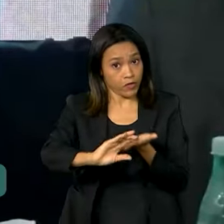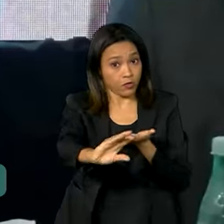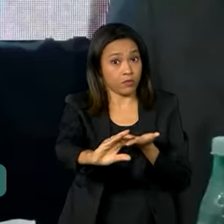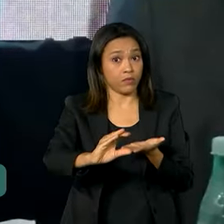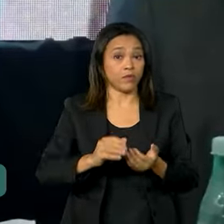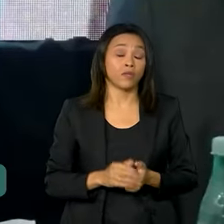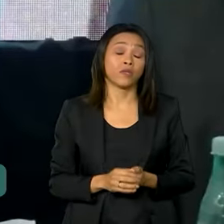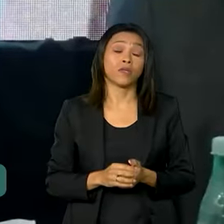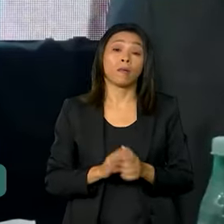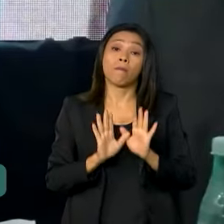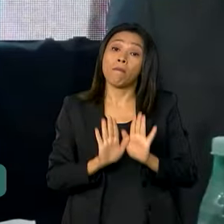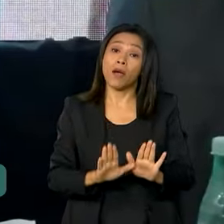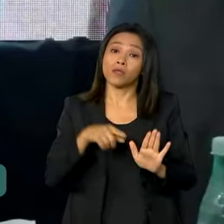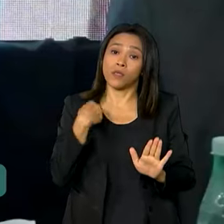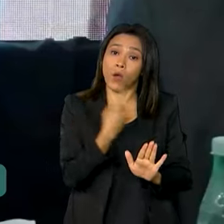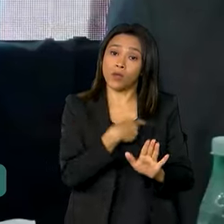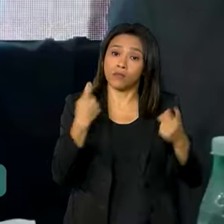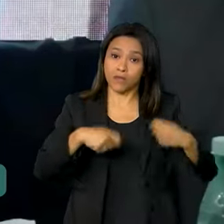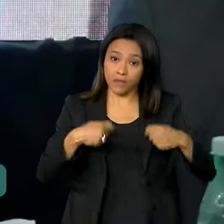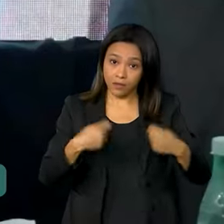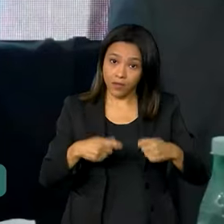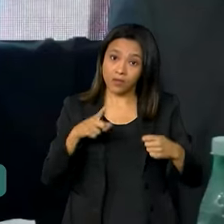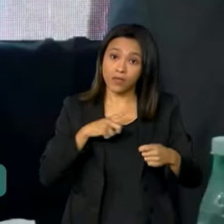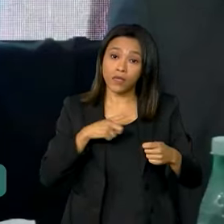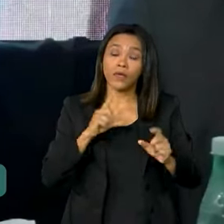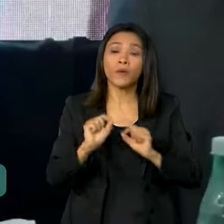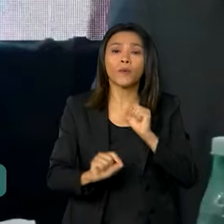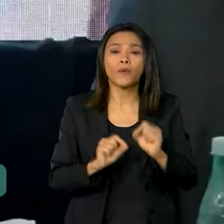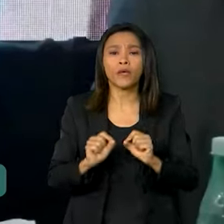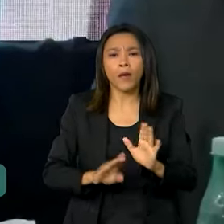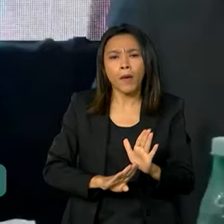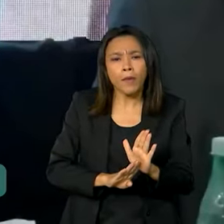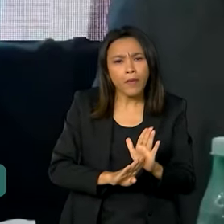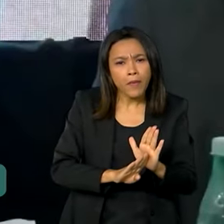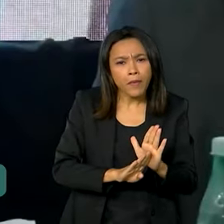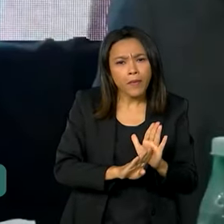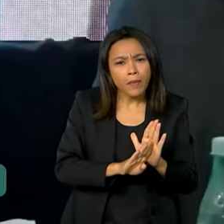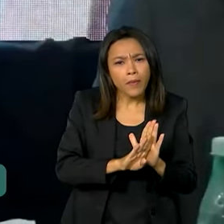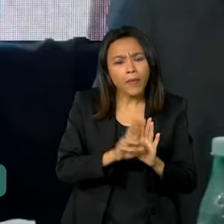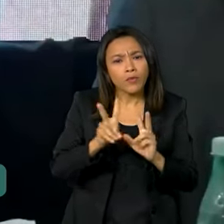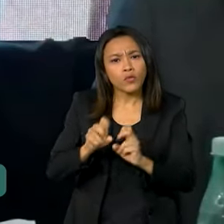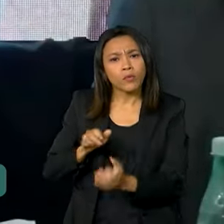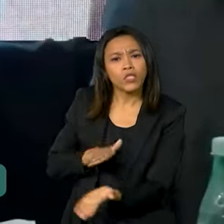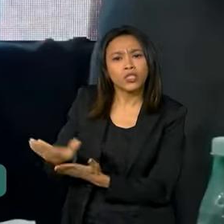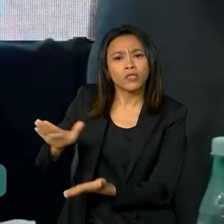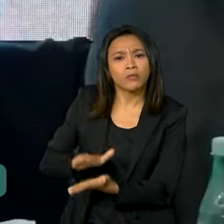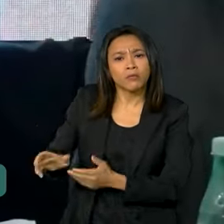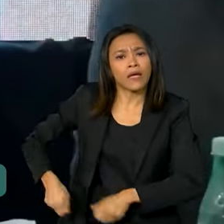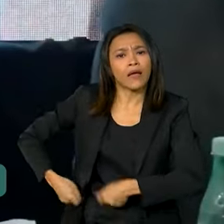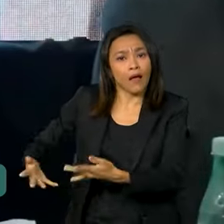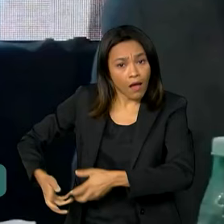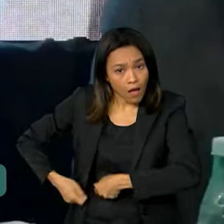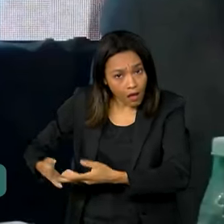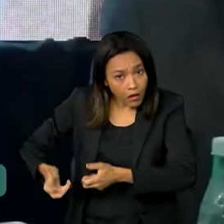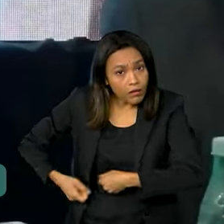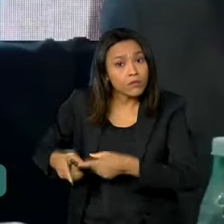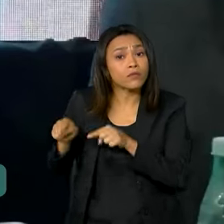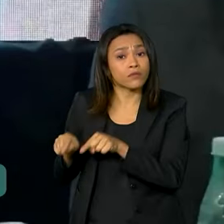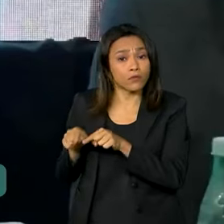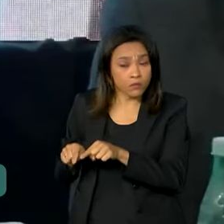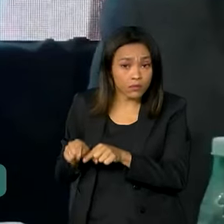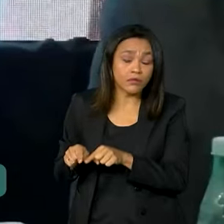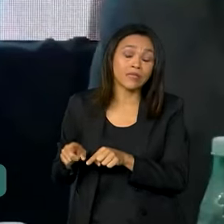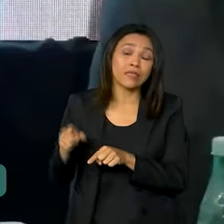nós precisamos ter uma trajetória de crescimento das despesas obrigatórias, de crescimento, que seja sustentável